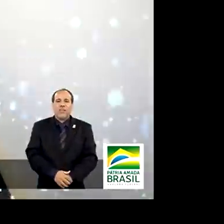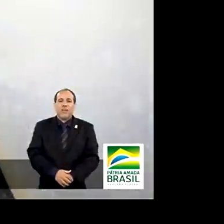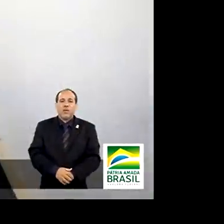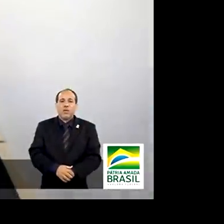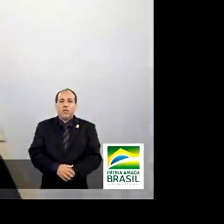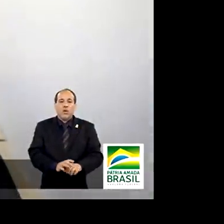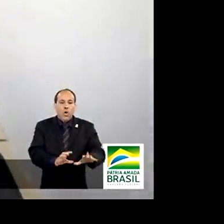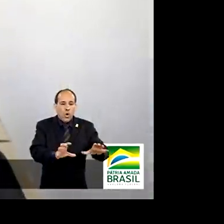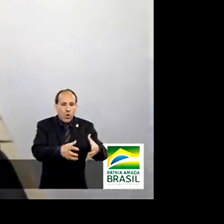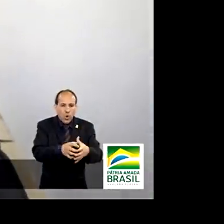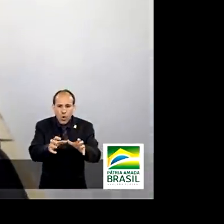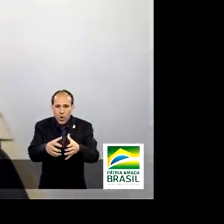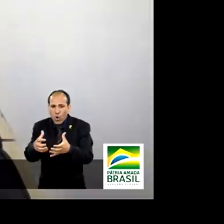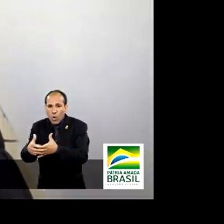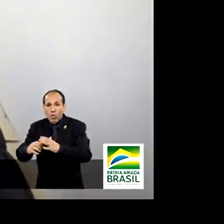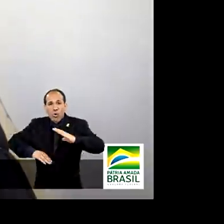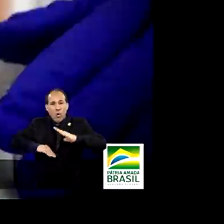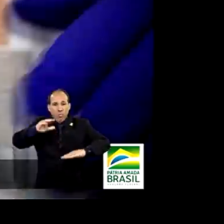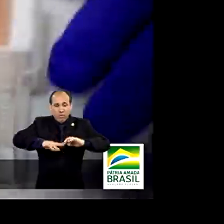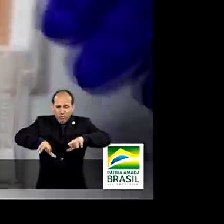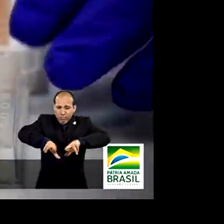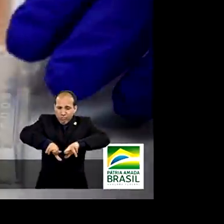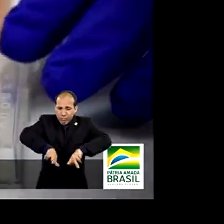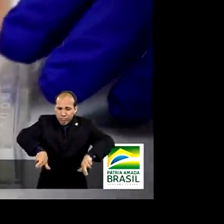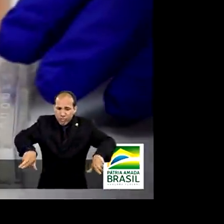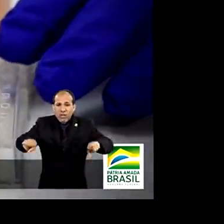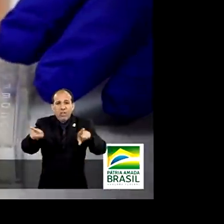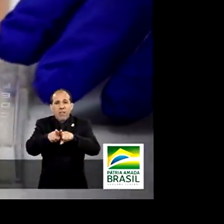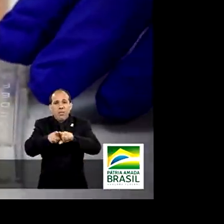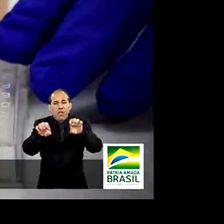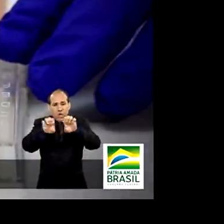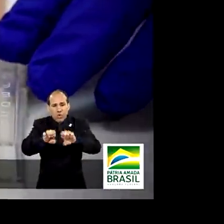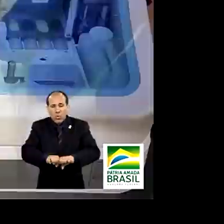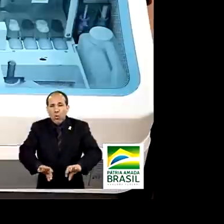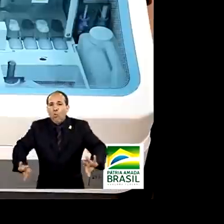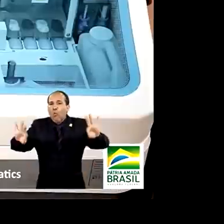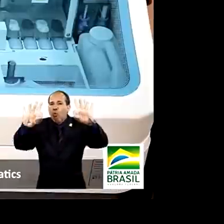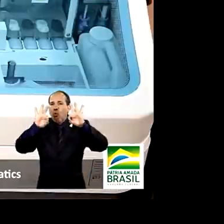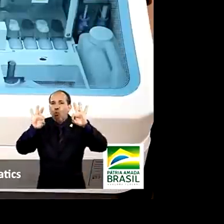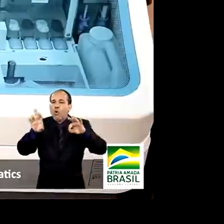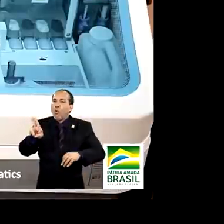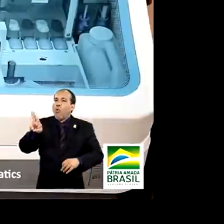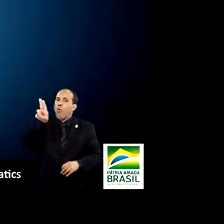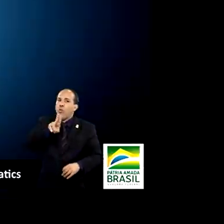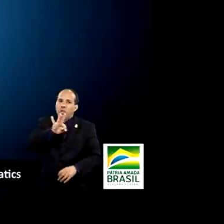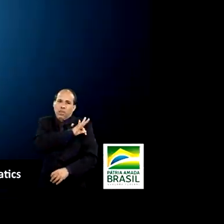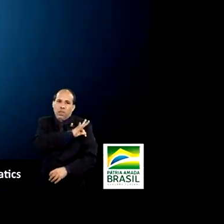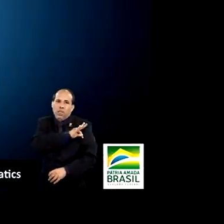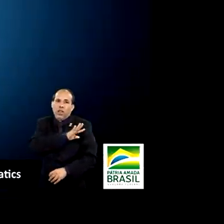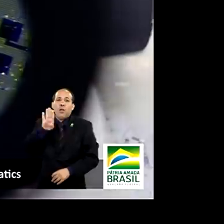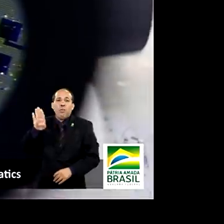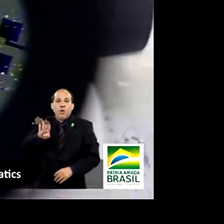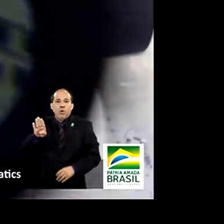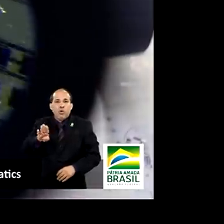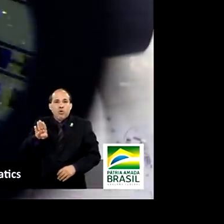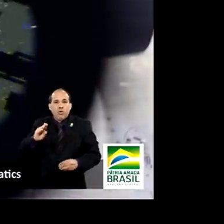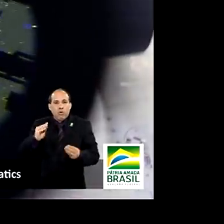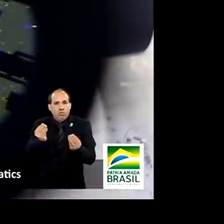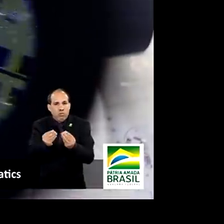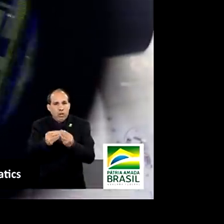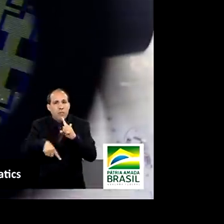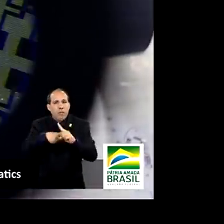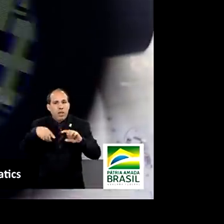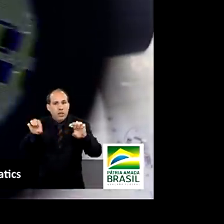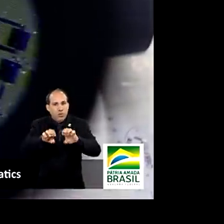Equipes com competências multidisciplinares em uma infraestrutura de ponta usam técnicas de biologia molecular e